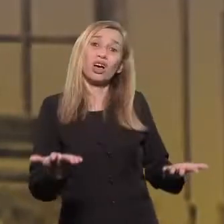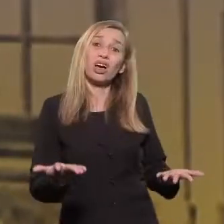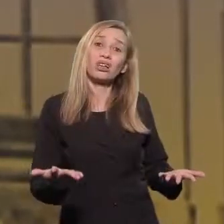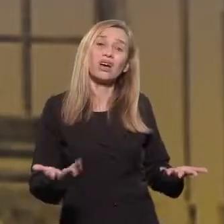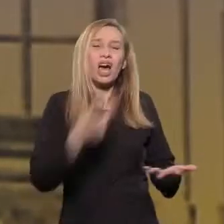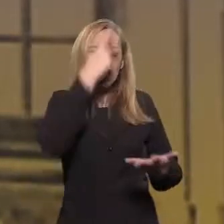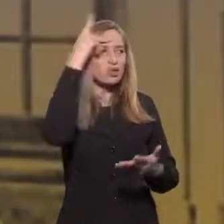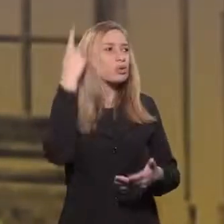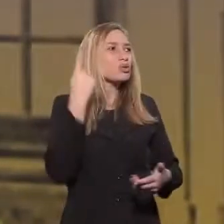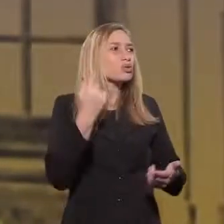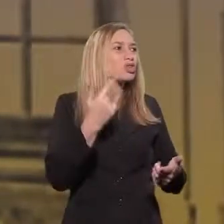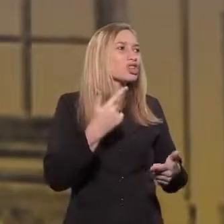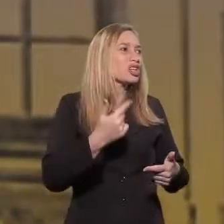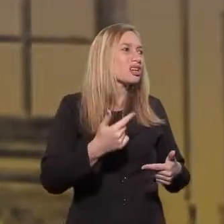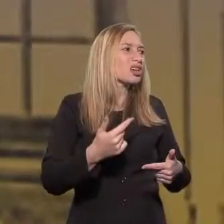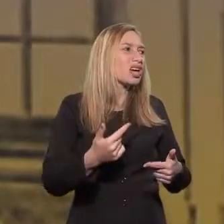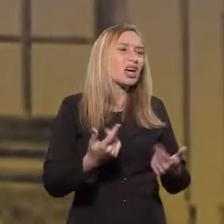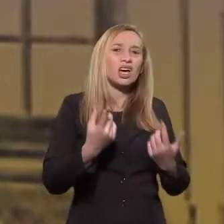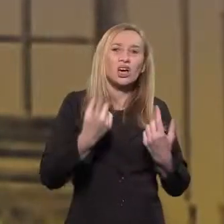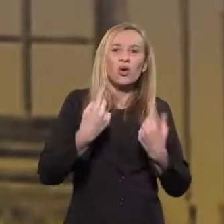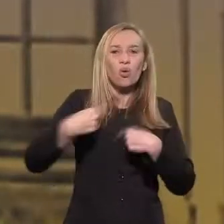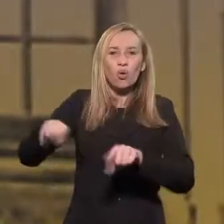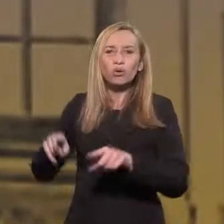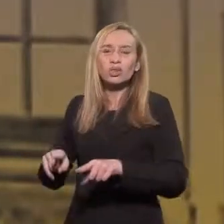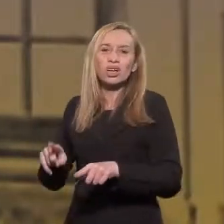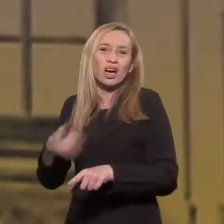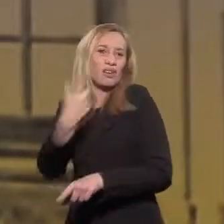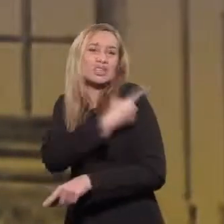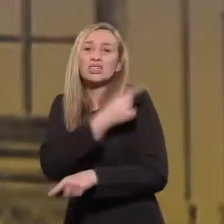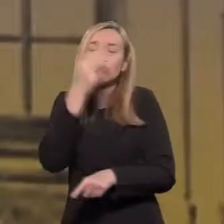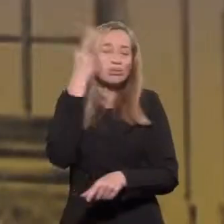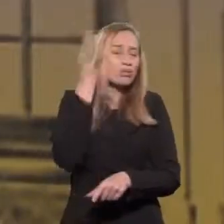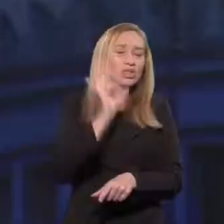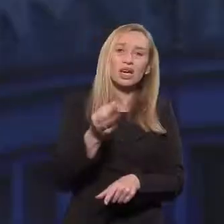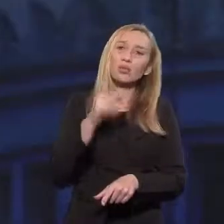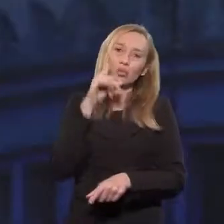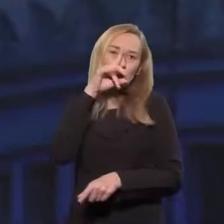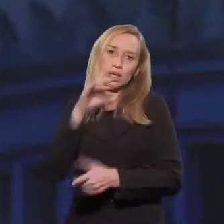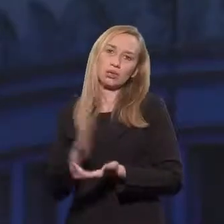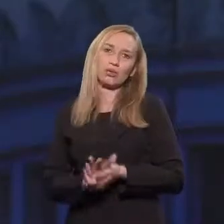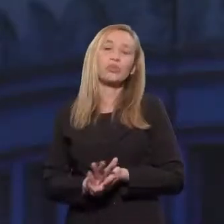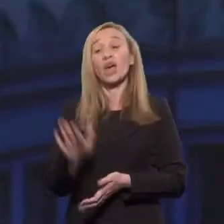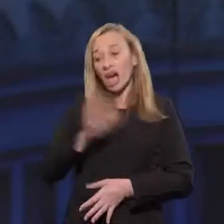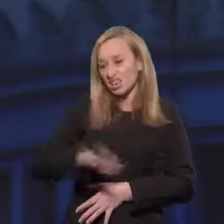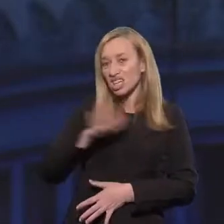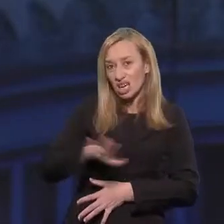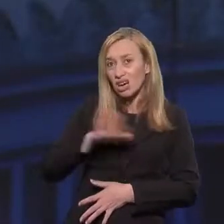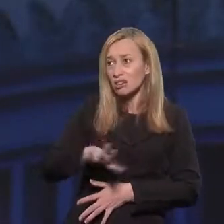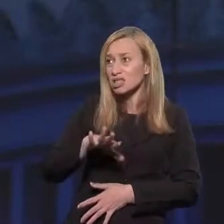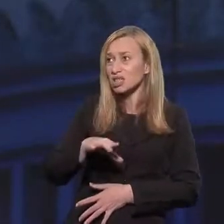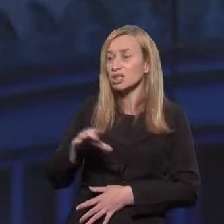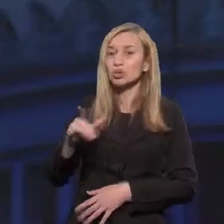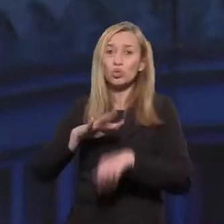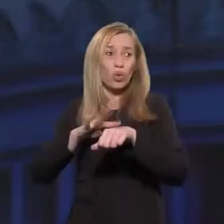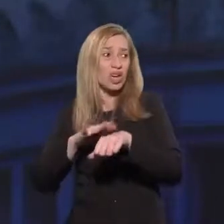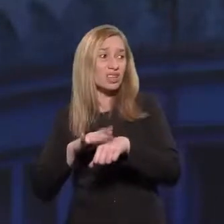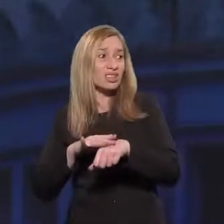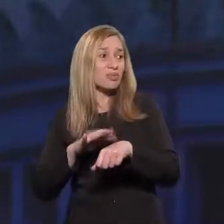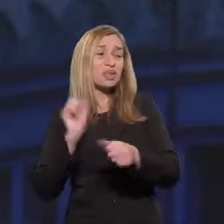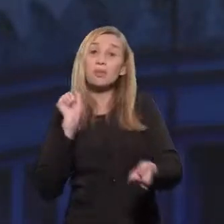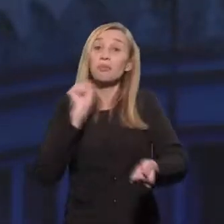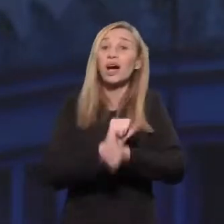as pessoas que lutam contra a vacina não sabem o que a gente já viveu. Pois é, eu acho que a criança doente parou de